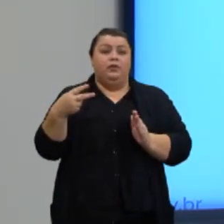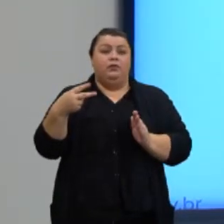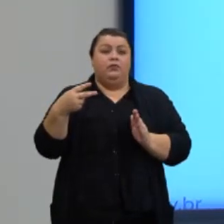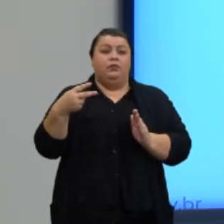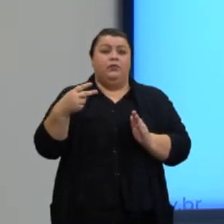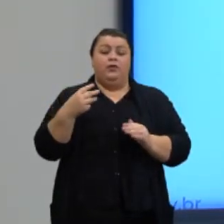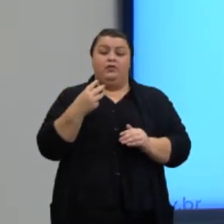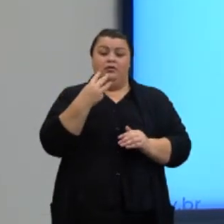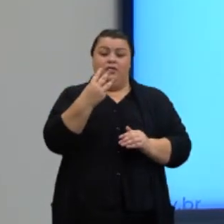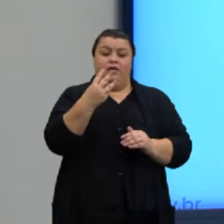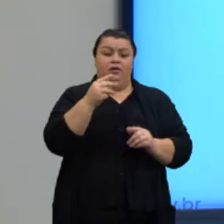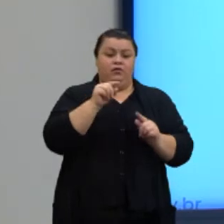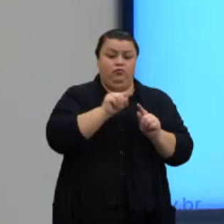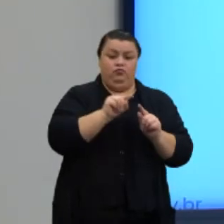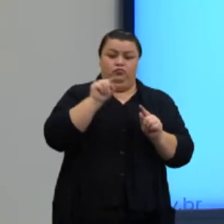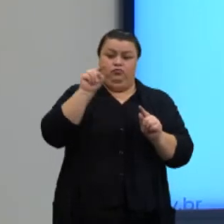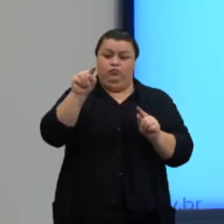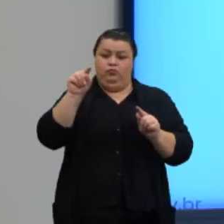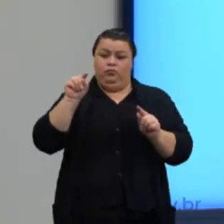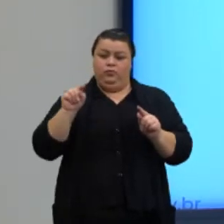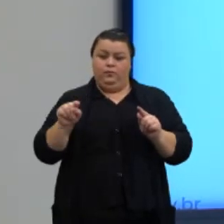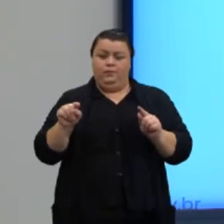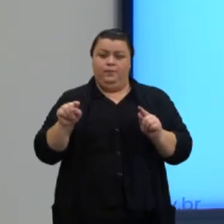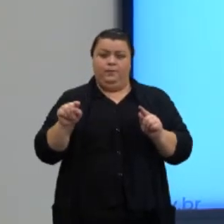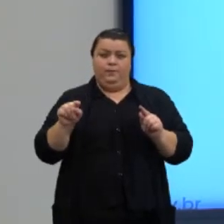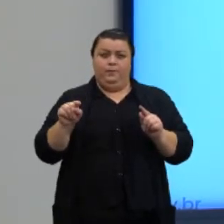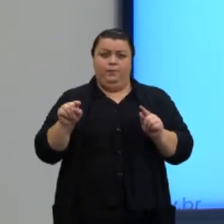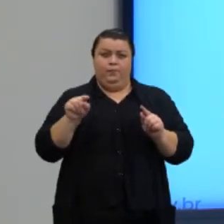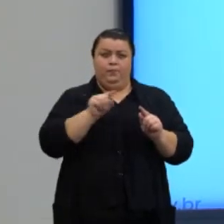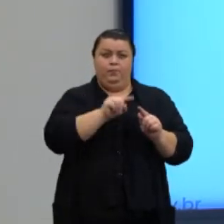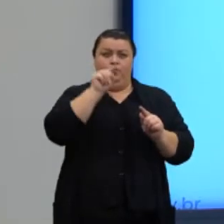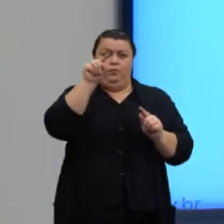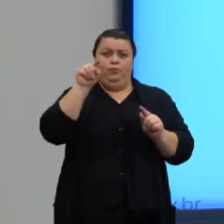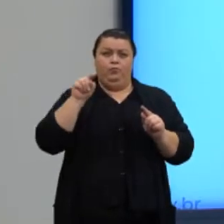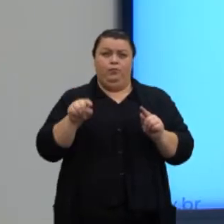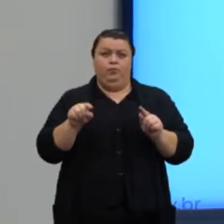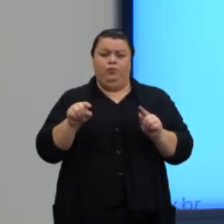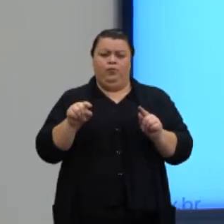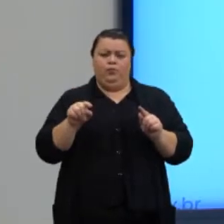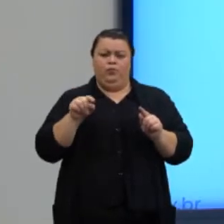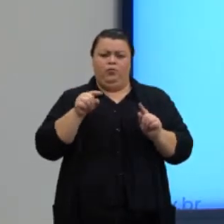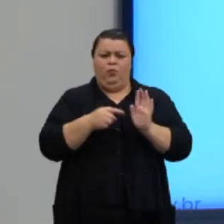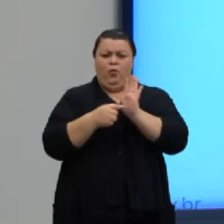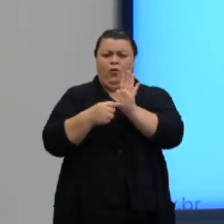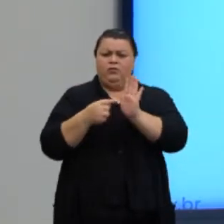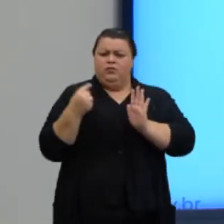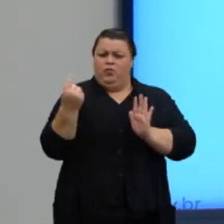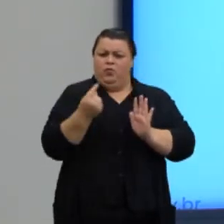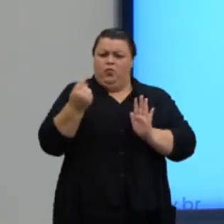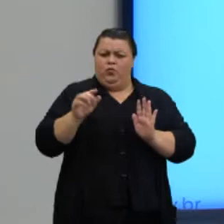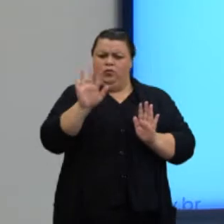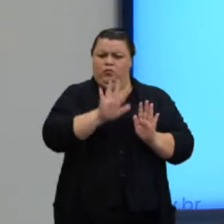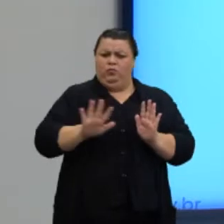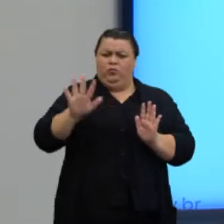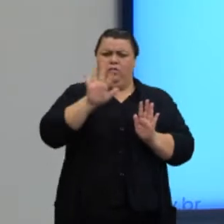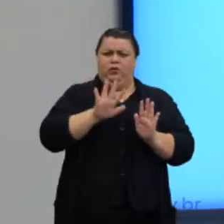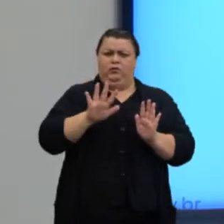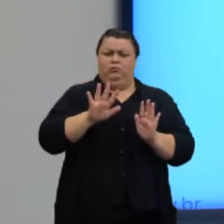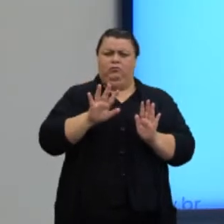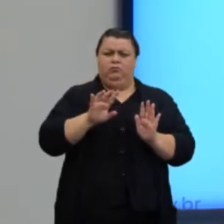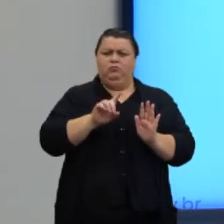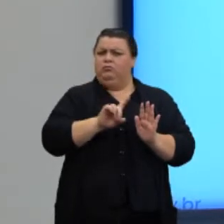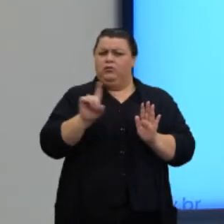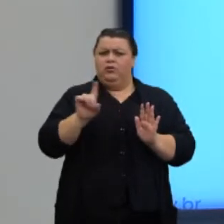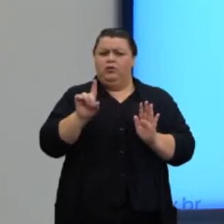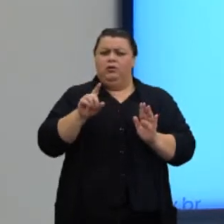Três pontos distintos entre si determinam um único plano? Não, né? Porque os